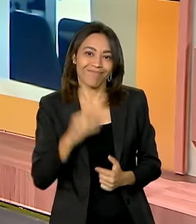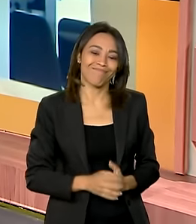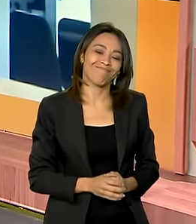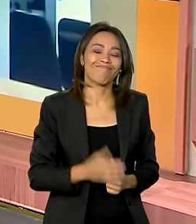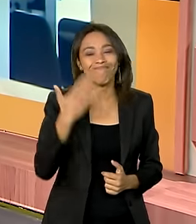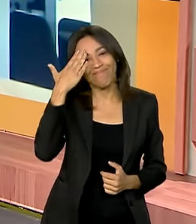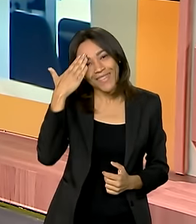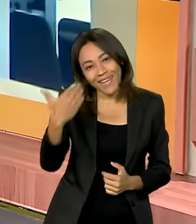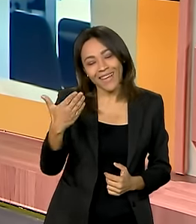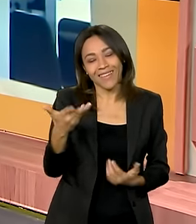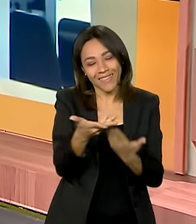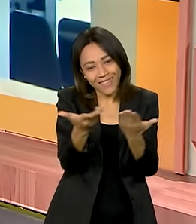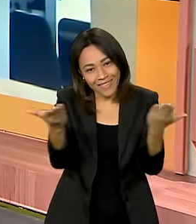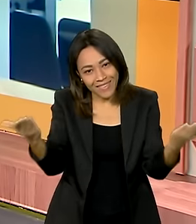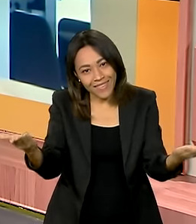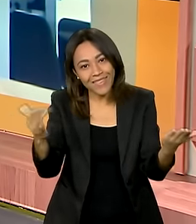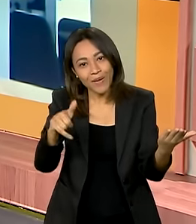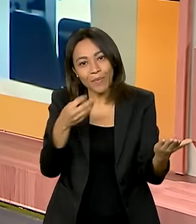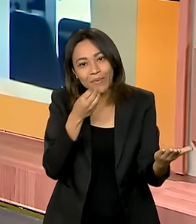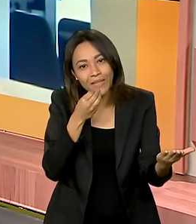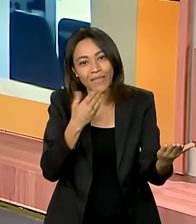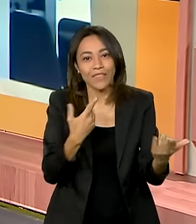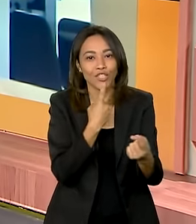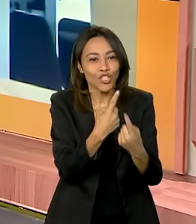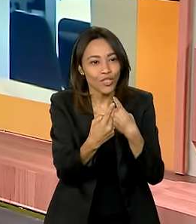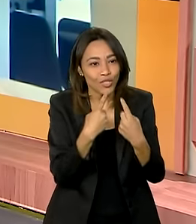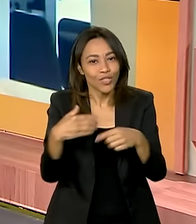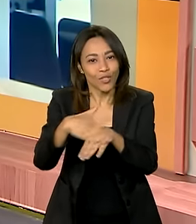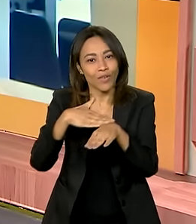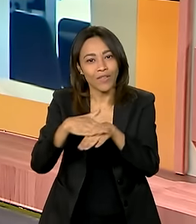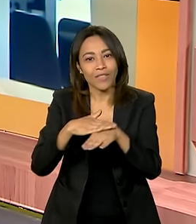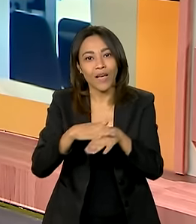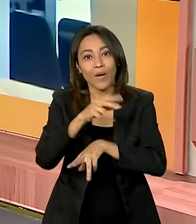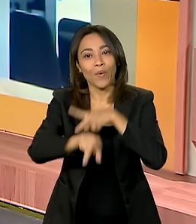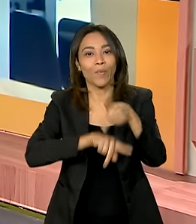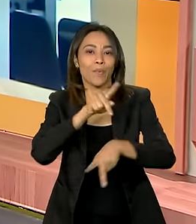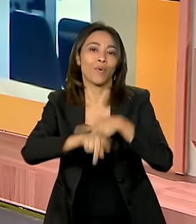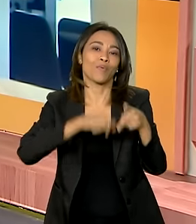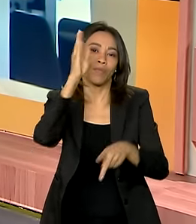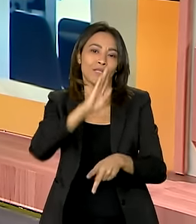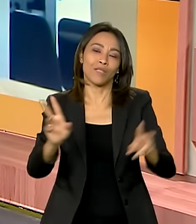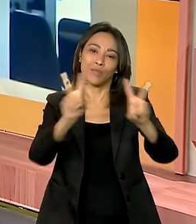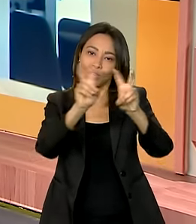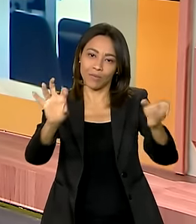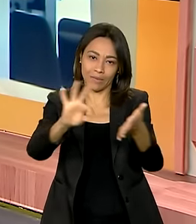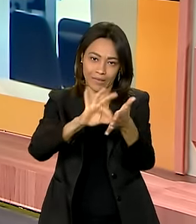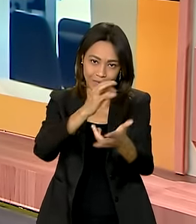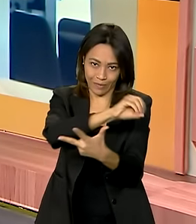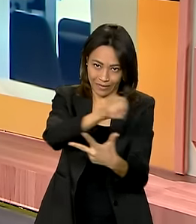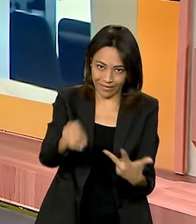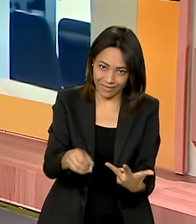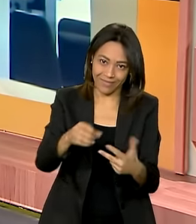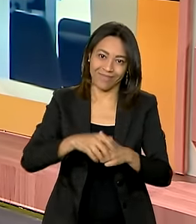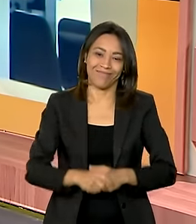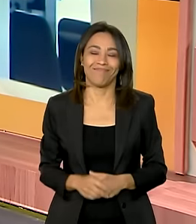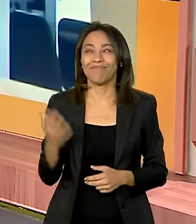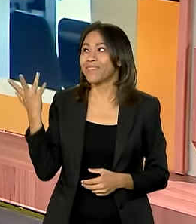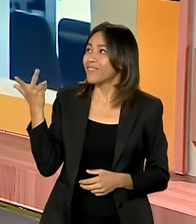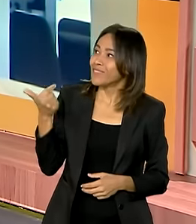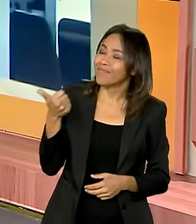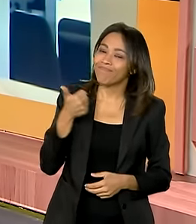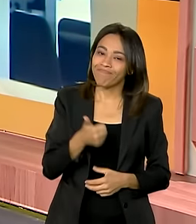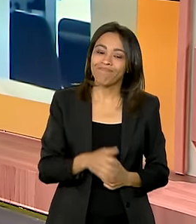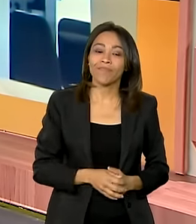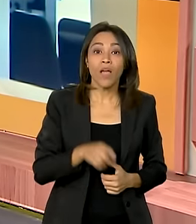Obrigada! Eu que agradeço a oportunidade de falar com tantos brasileiros a respeito da inscrição do Enem. Maravilha!